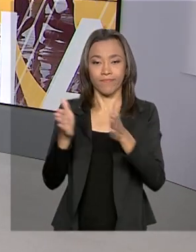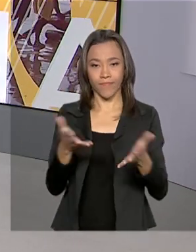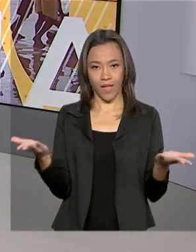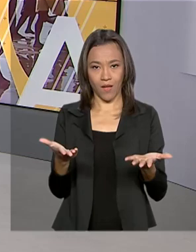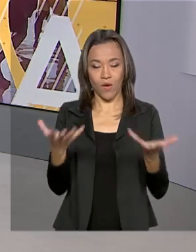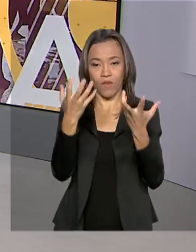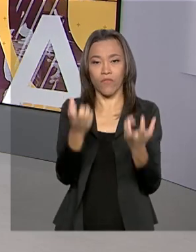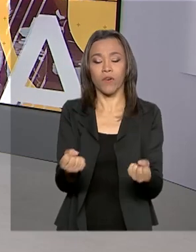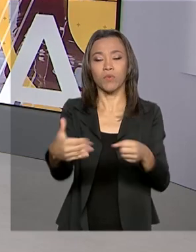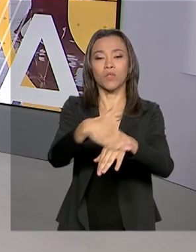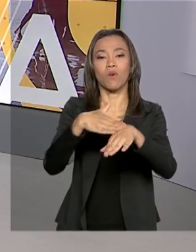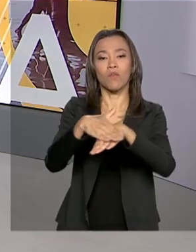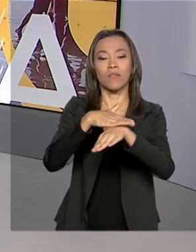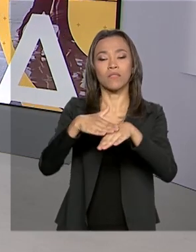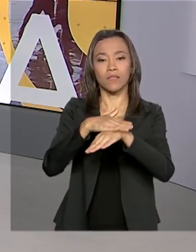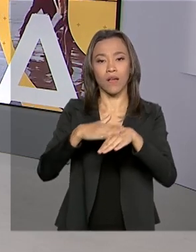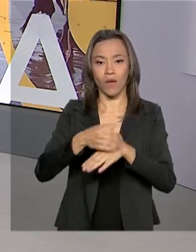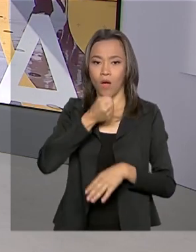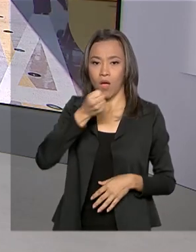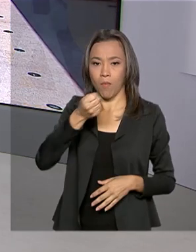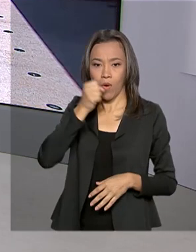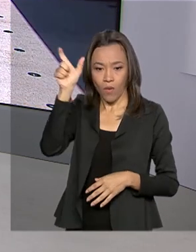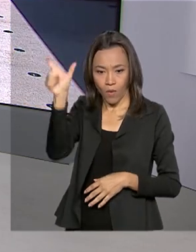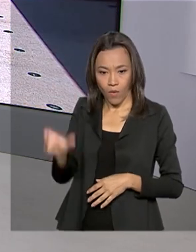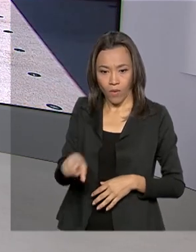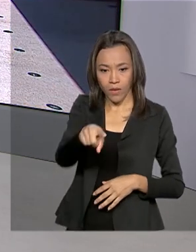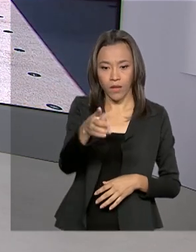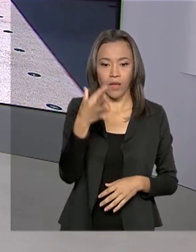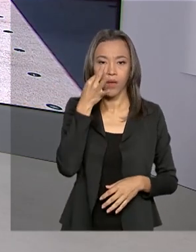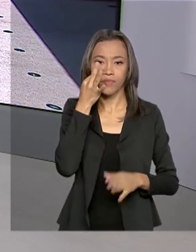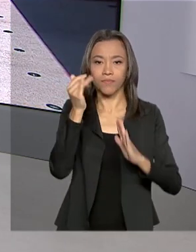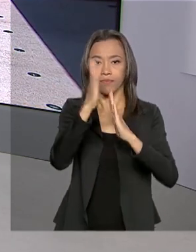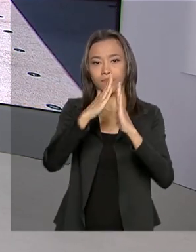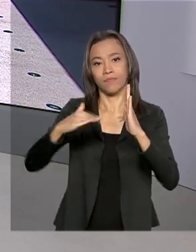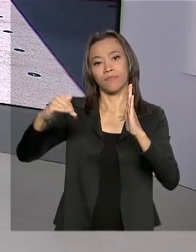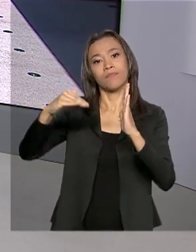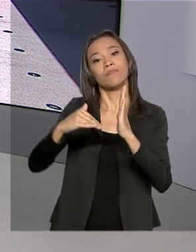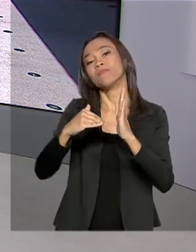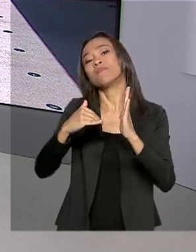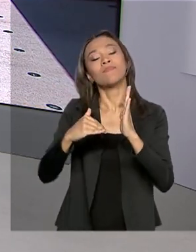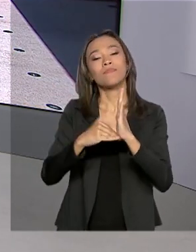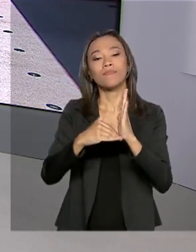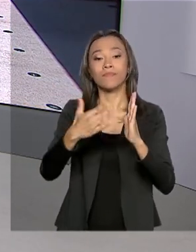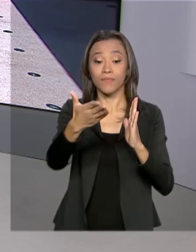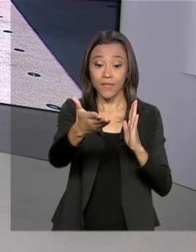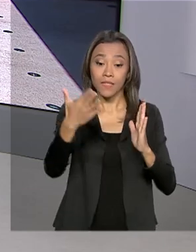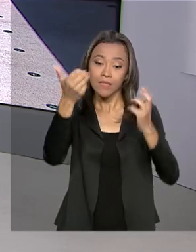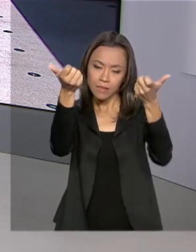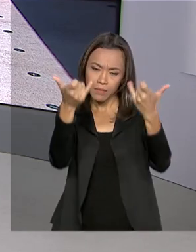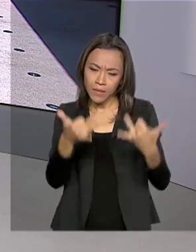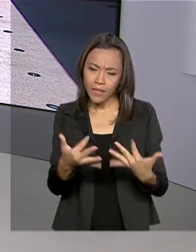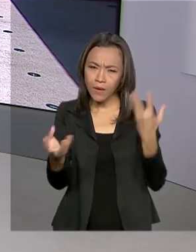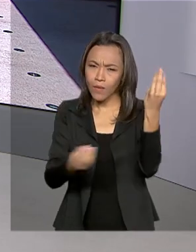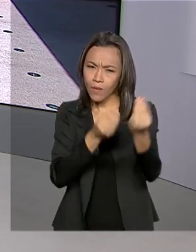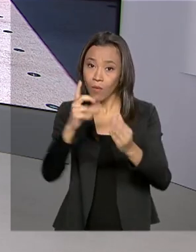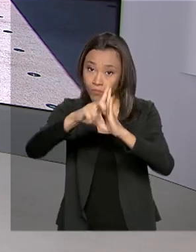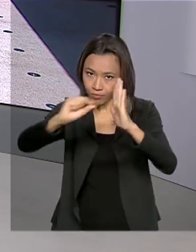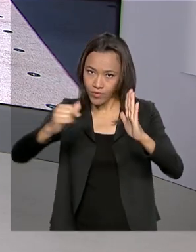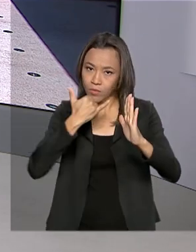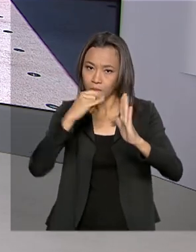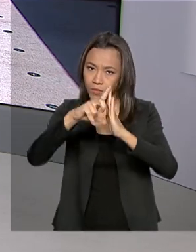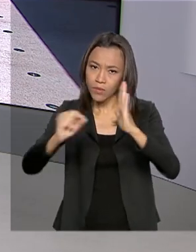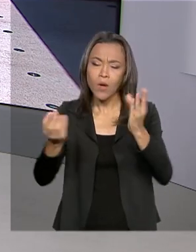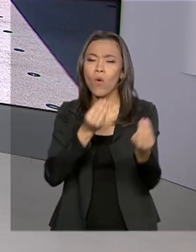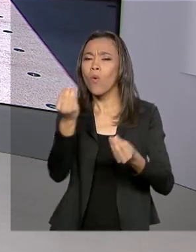agora conversar com a repórter Daniele Popov. Ela está lá no Palácio do Planalto e conta para a gente como está a agenda do presidente Jair Bolsonaro. Daniele, bom dia.